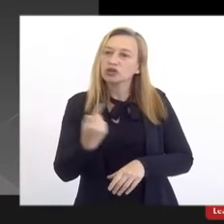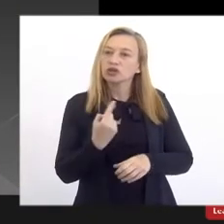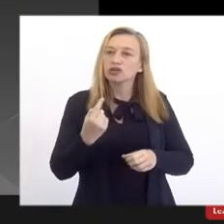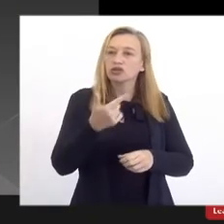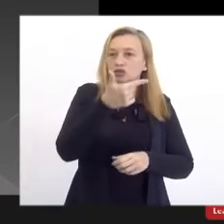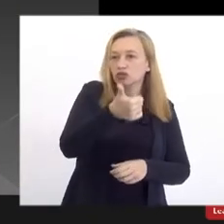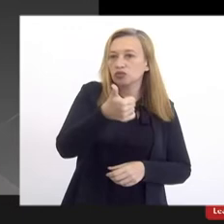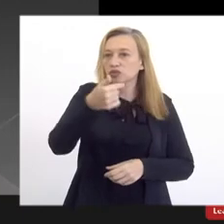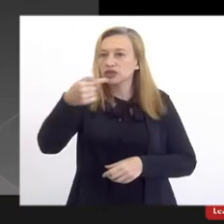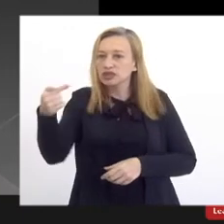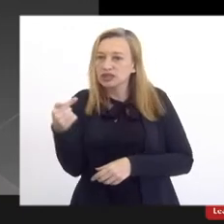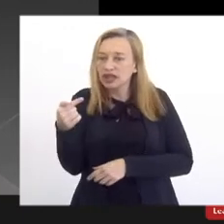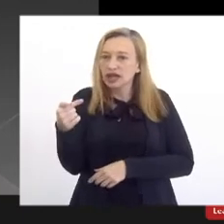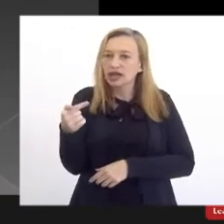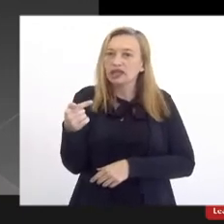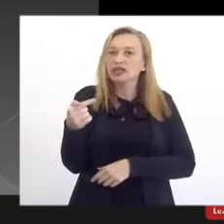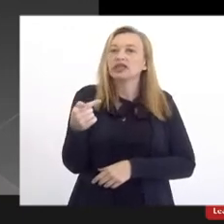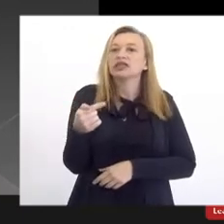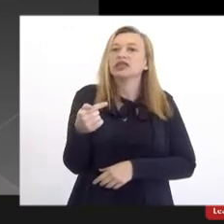2016,